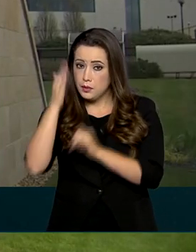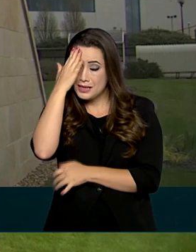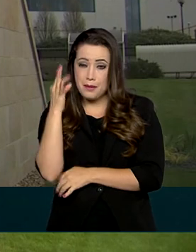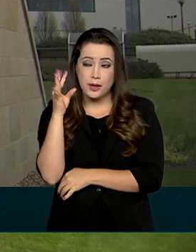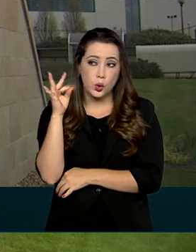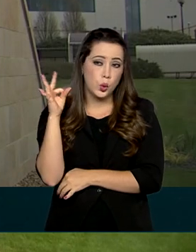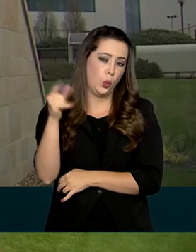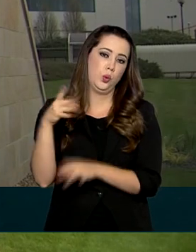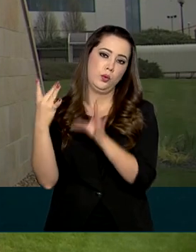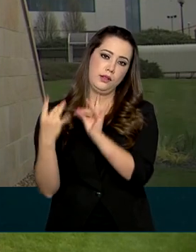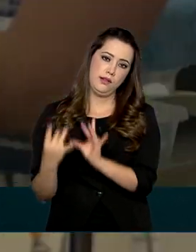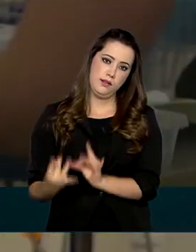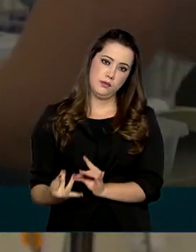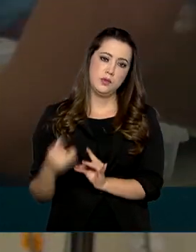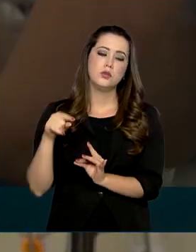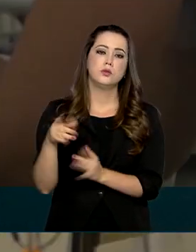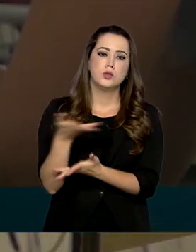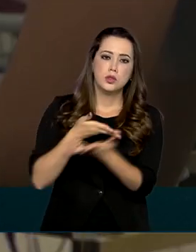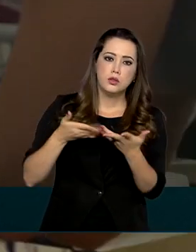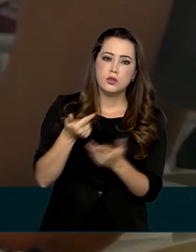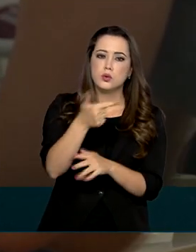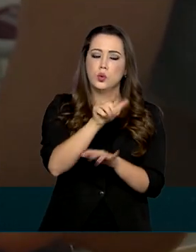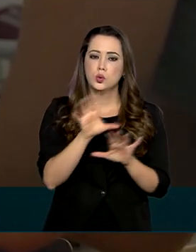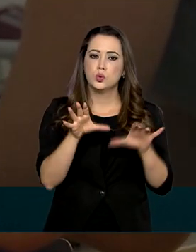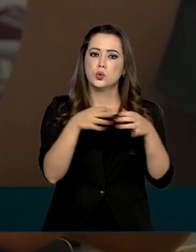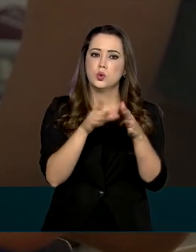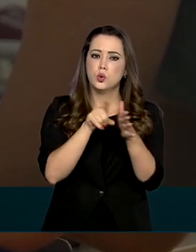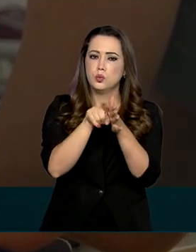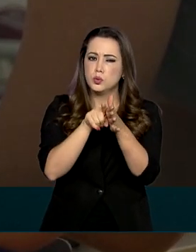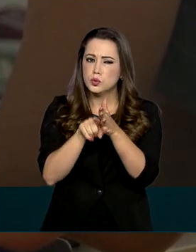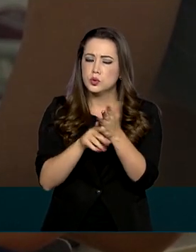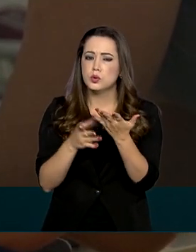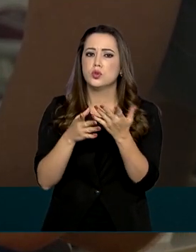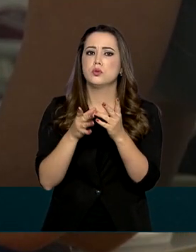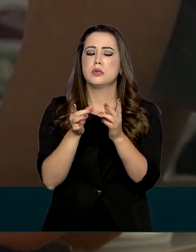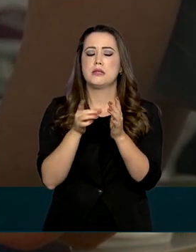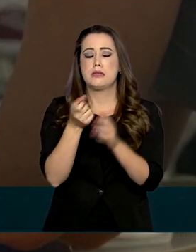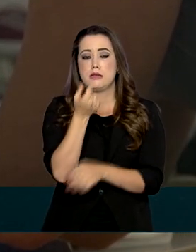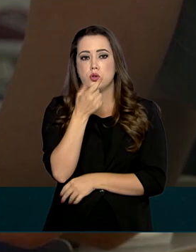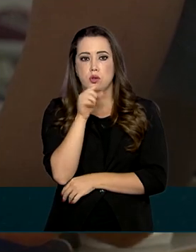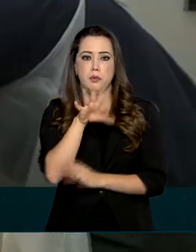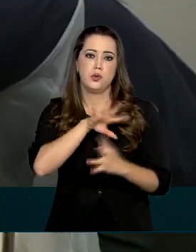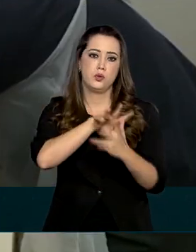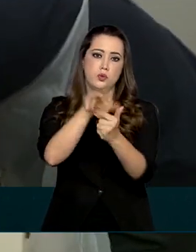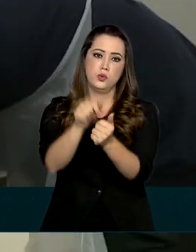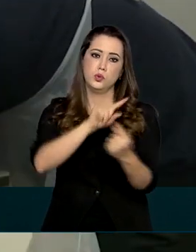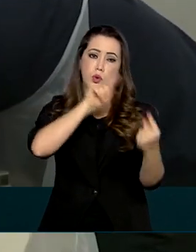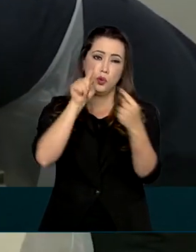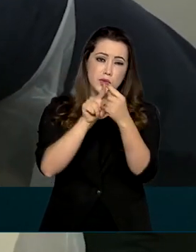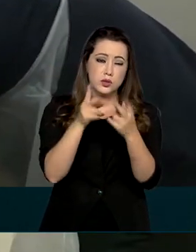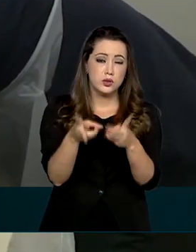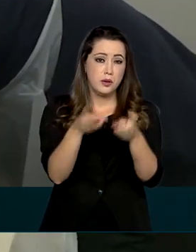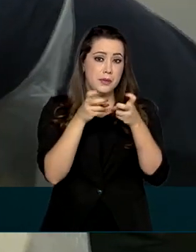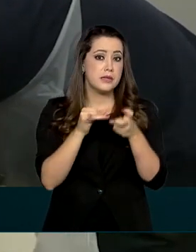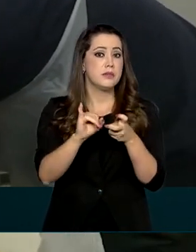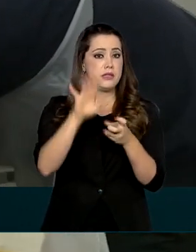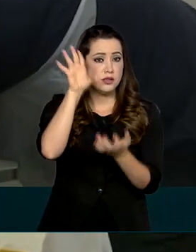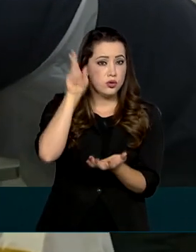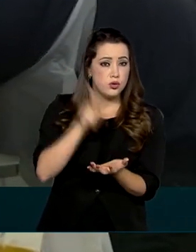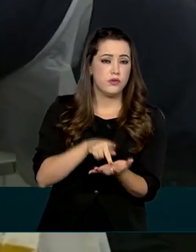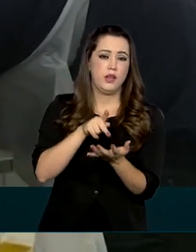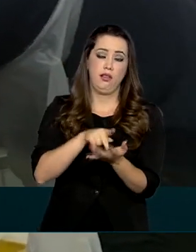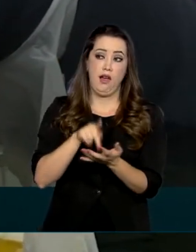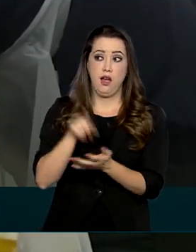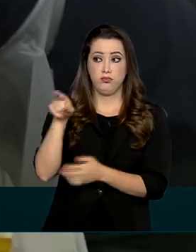informações e interlocução com outras autoridades de medicamentos no mundo. O objetivo é verificar se, de fato, o